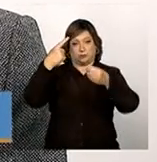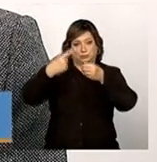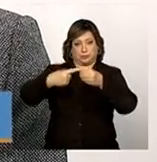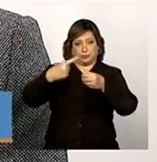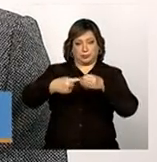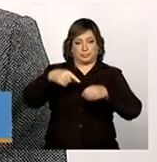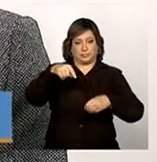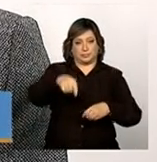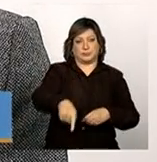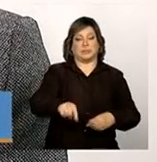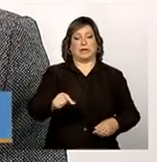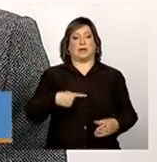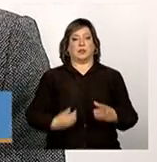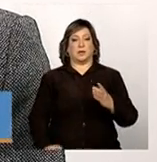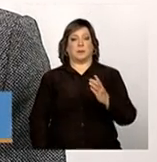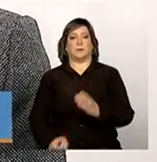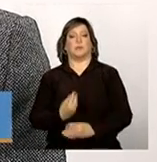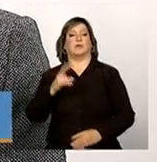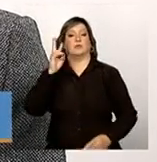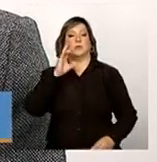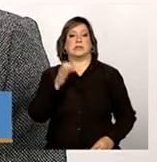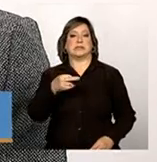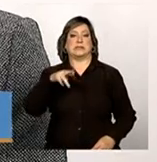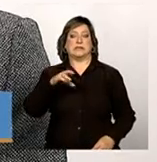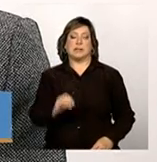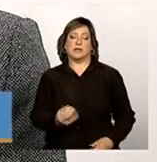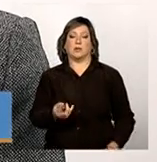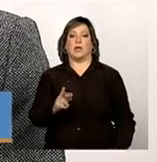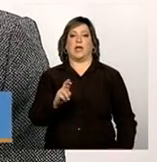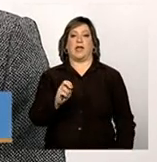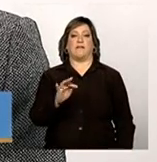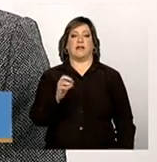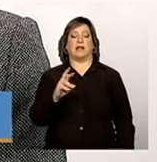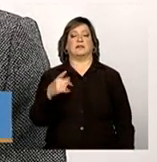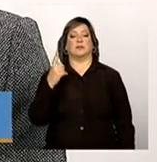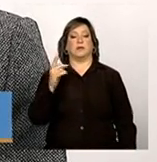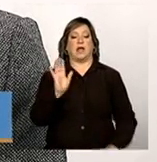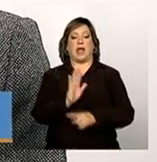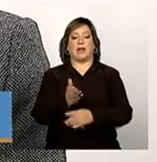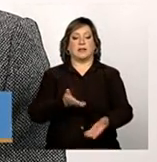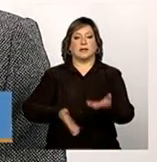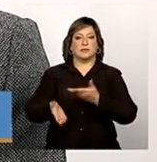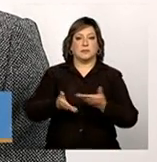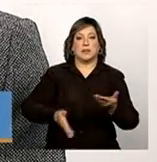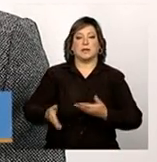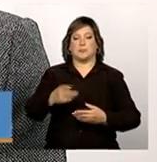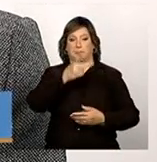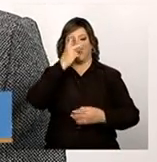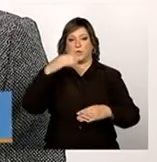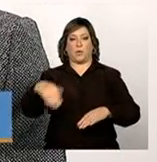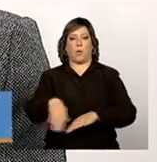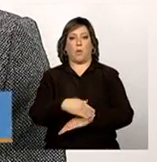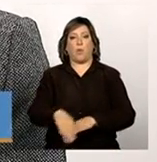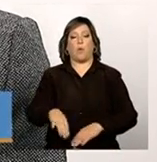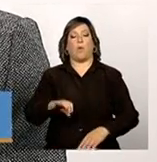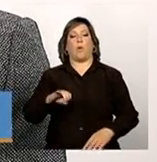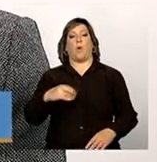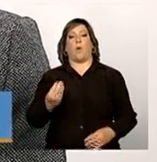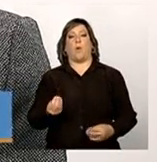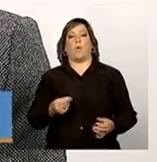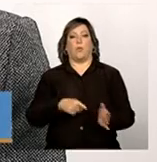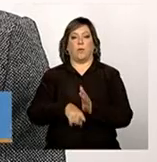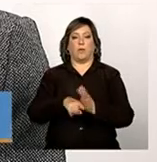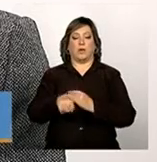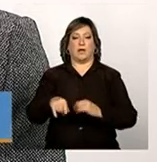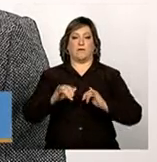recentemente um centro de referência para atendimento à população de rua ou serviço de abordagem, essas informações